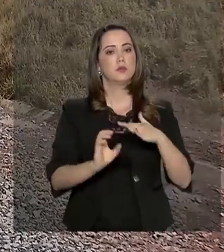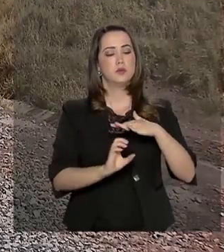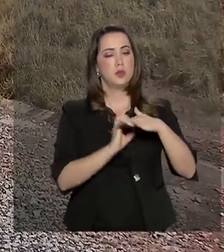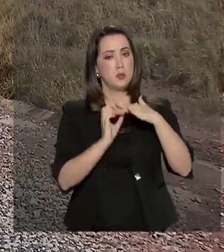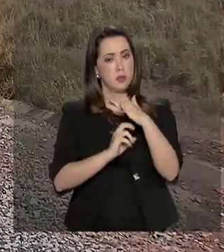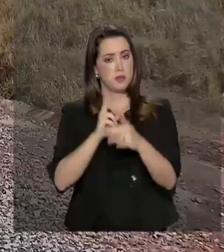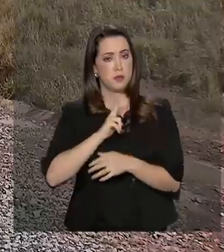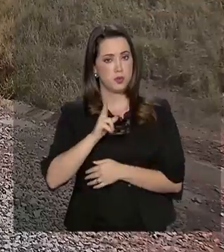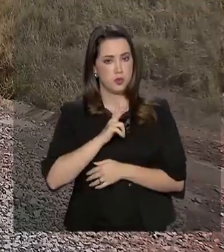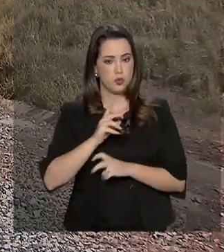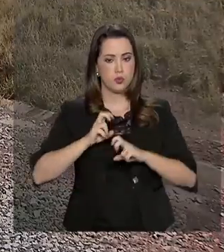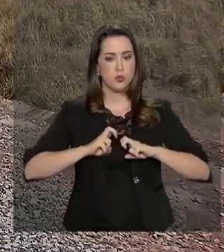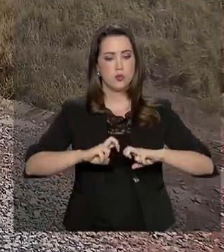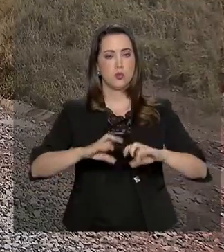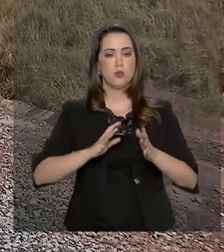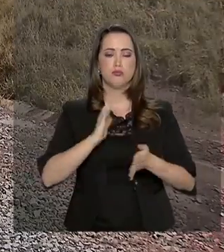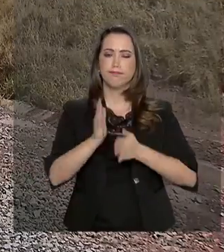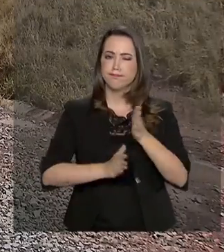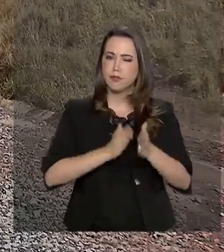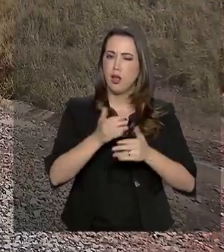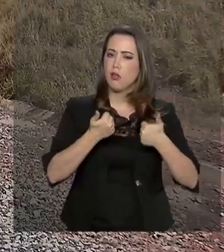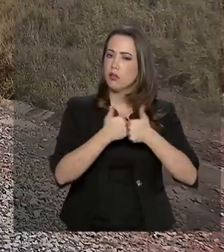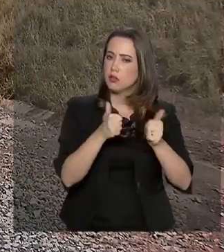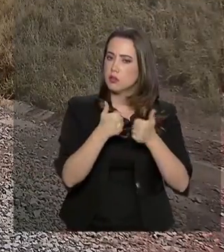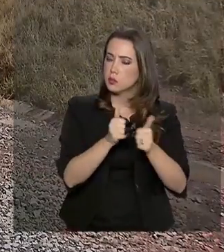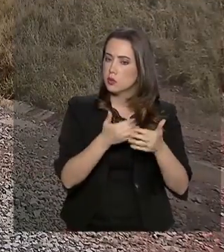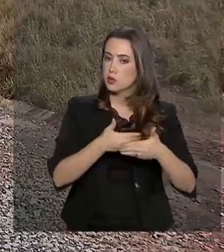ferroviário no nosso setor logístico ainda este ano.